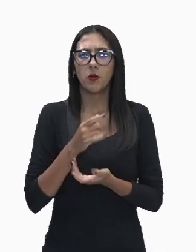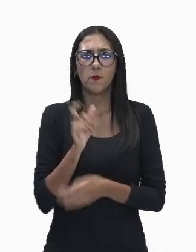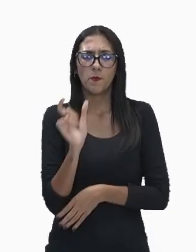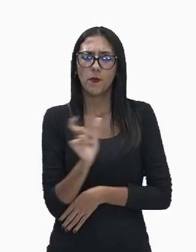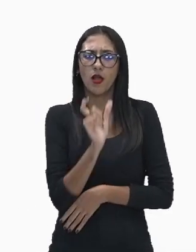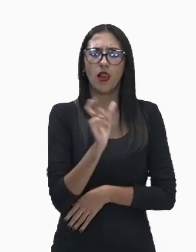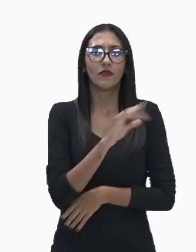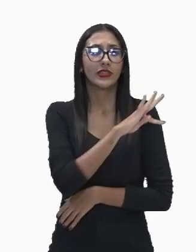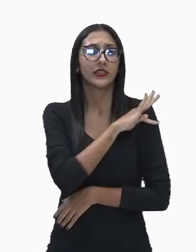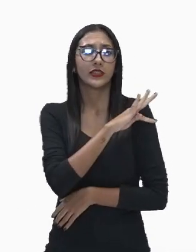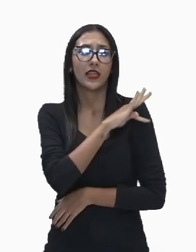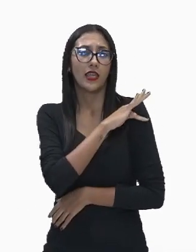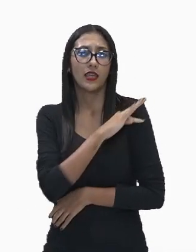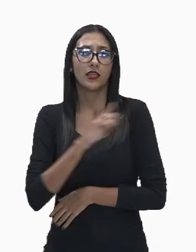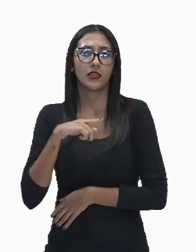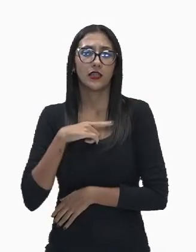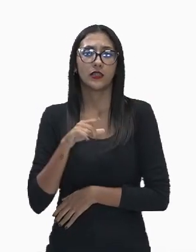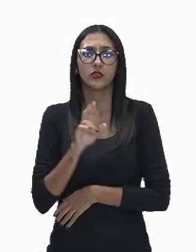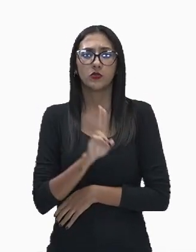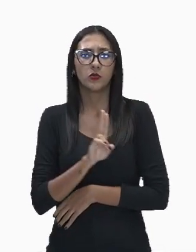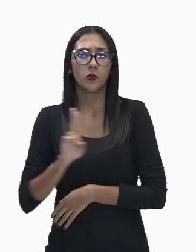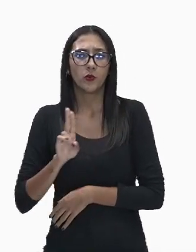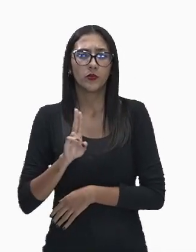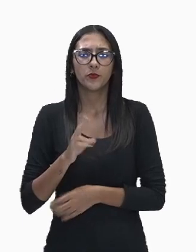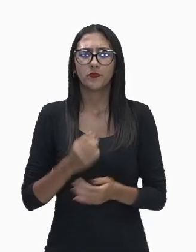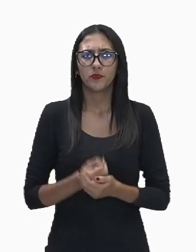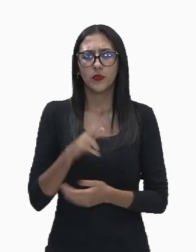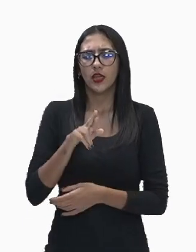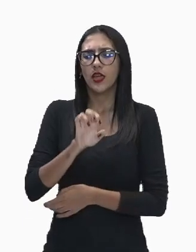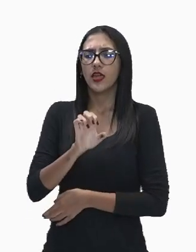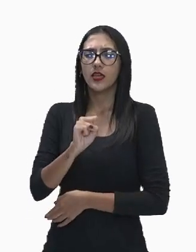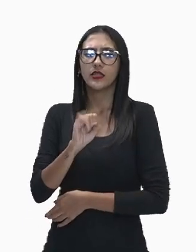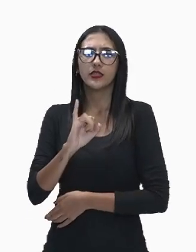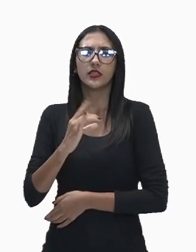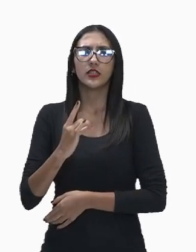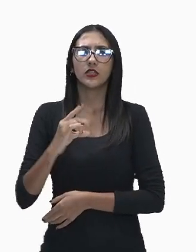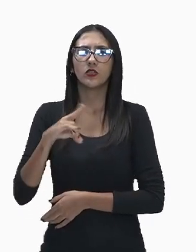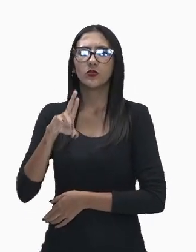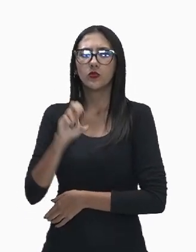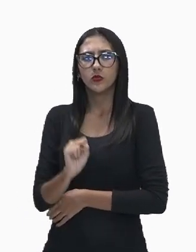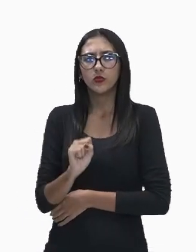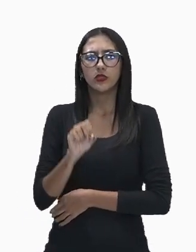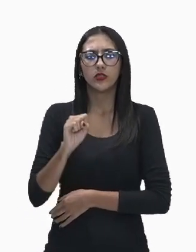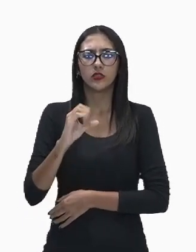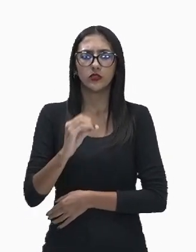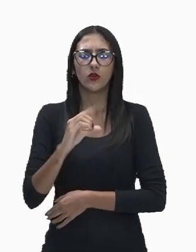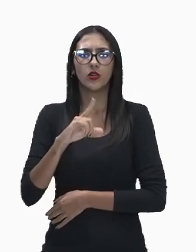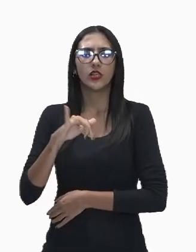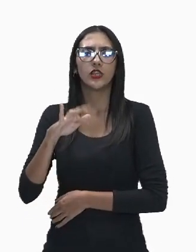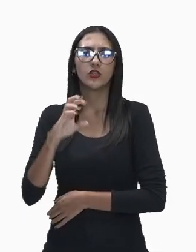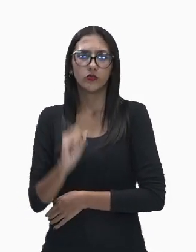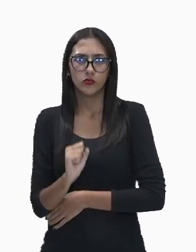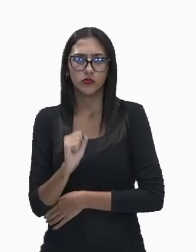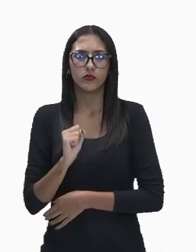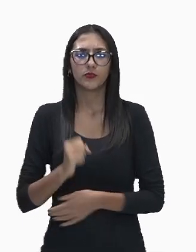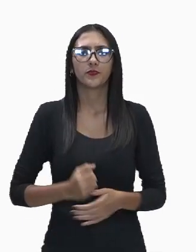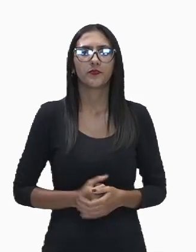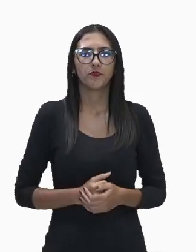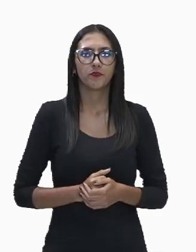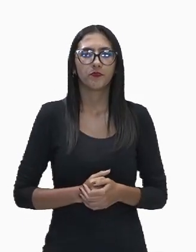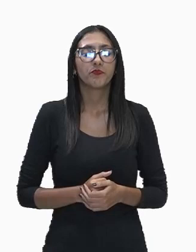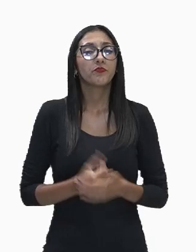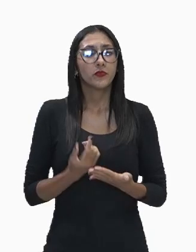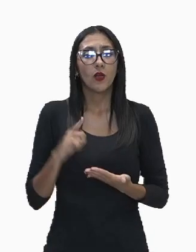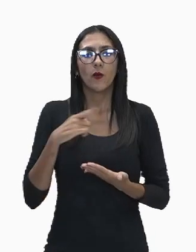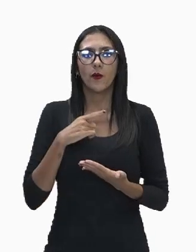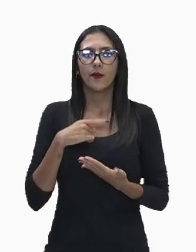sobre esse termo, nós usamos, então, resíduos sólidos urbanos. Então, resíduos sólidos